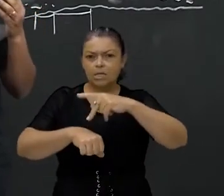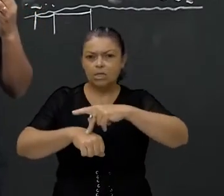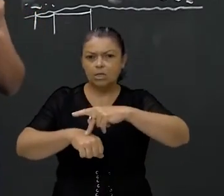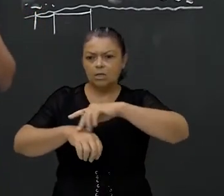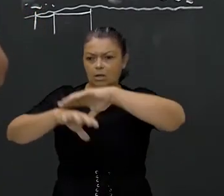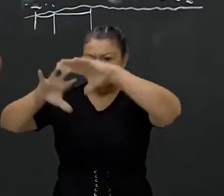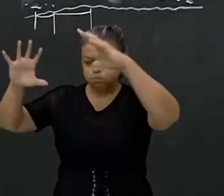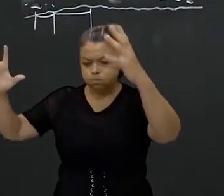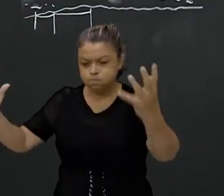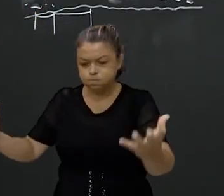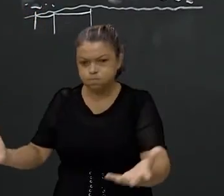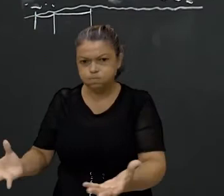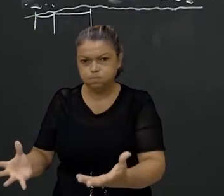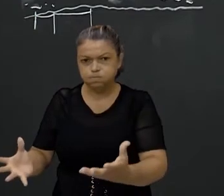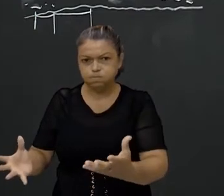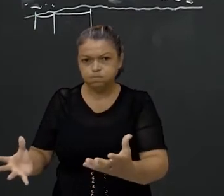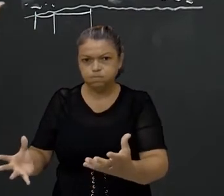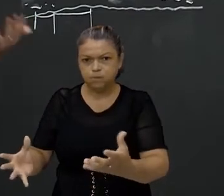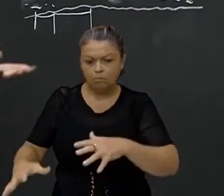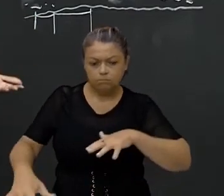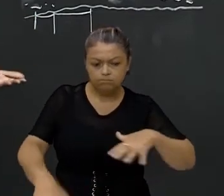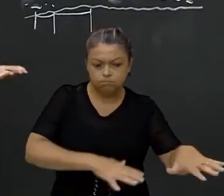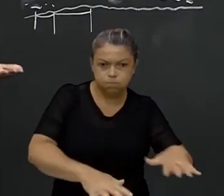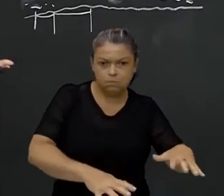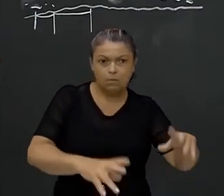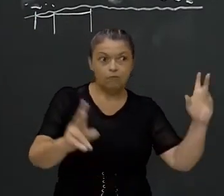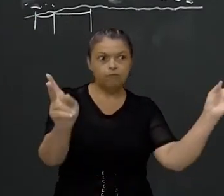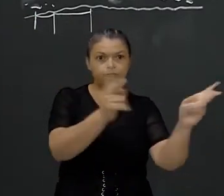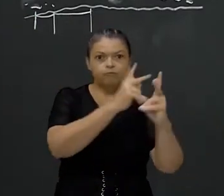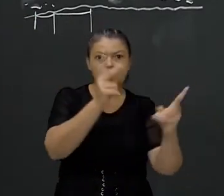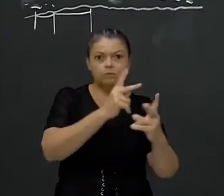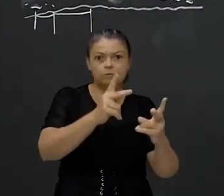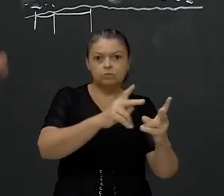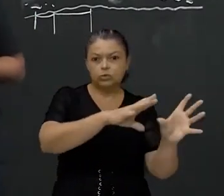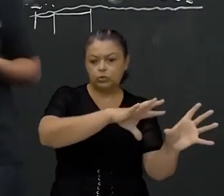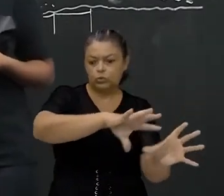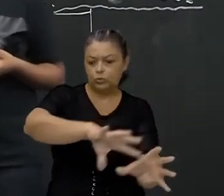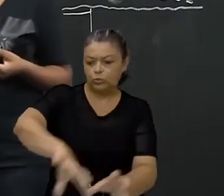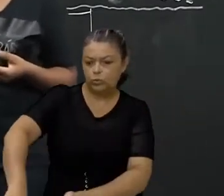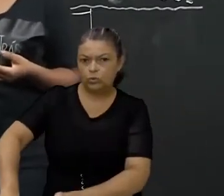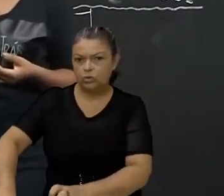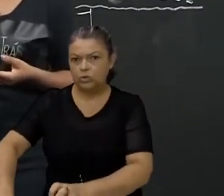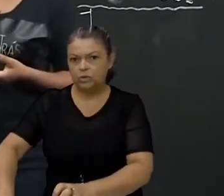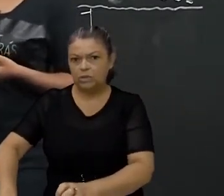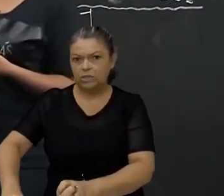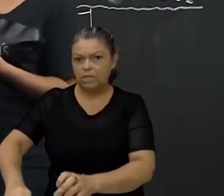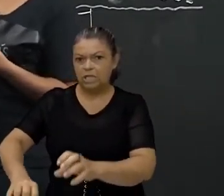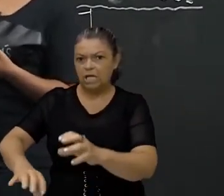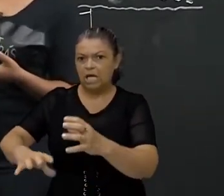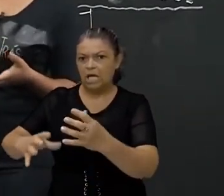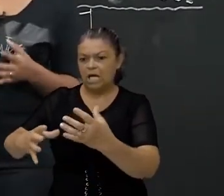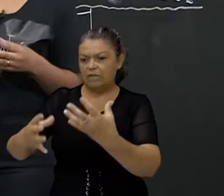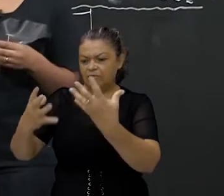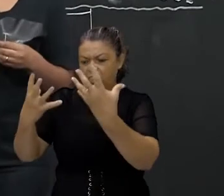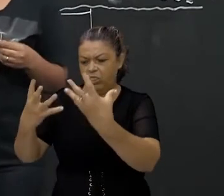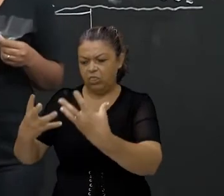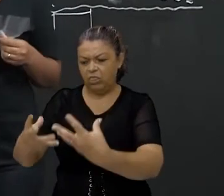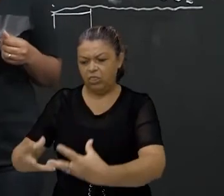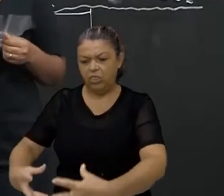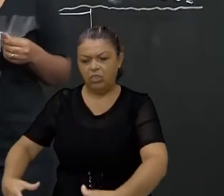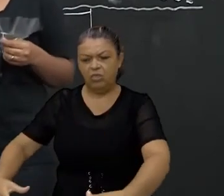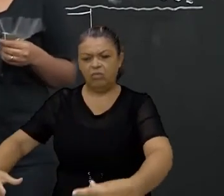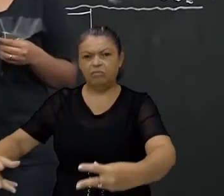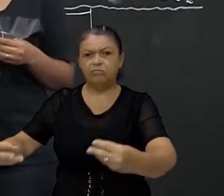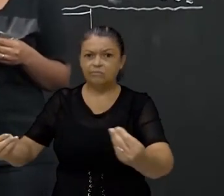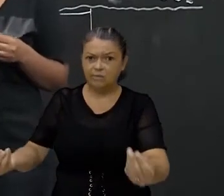ventos, uma erosão, um intemperismo, que foi desgastando essas rochas. Então, eu posso ter tanto essa